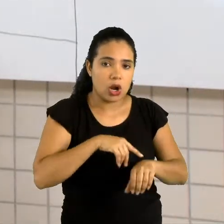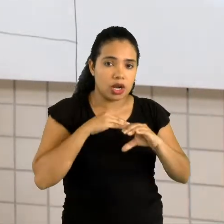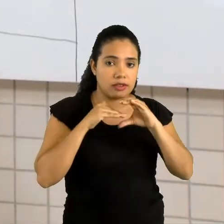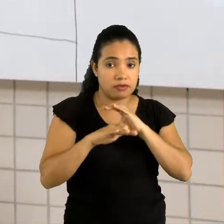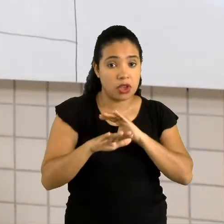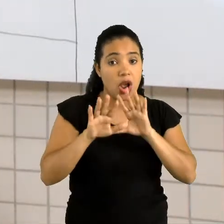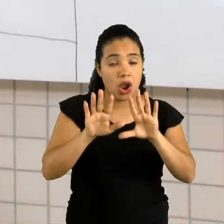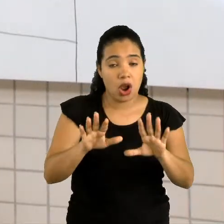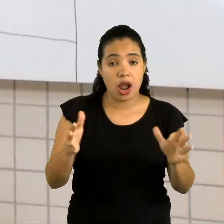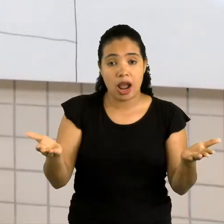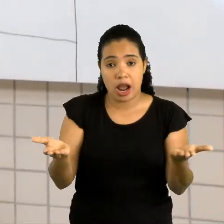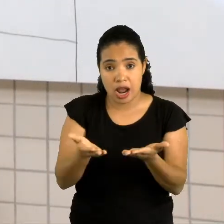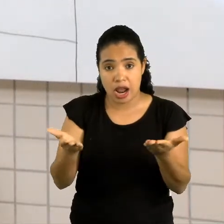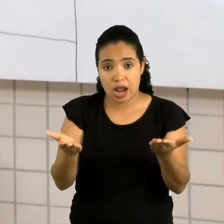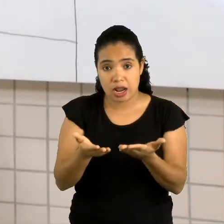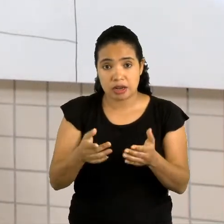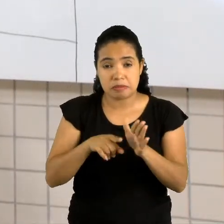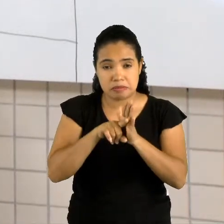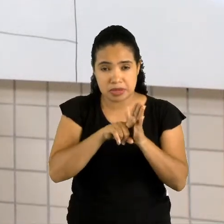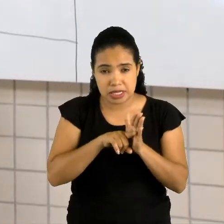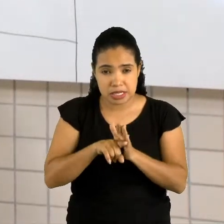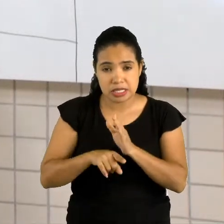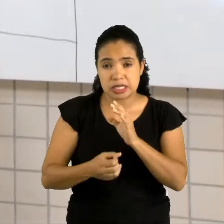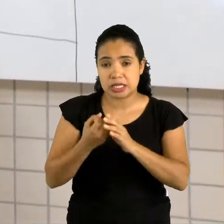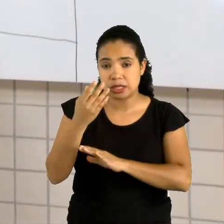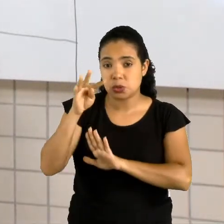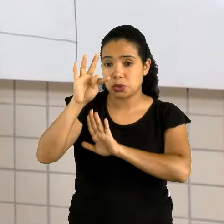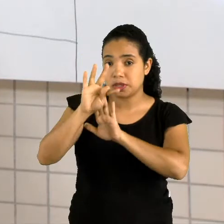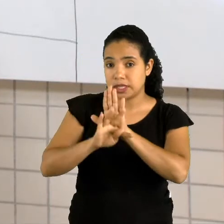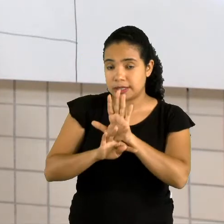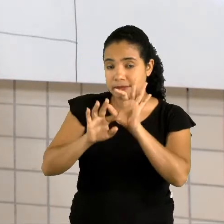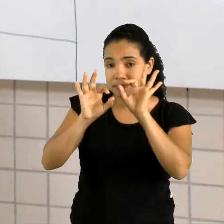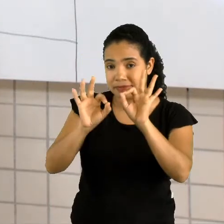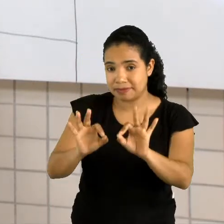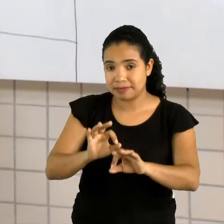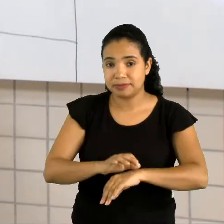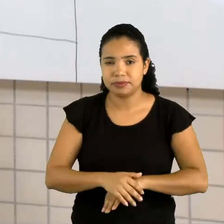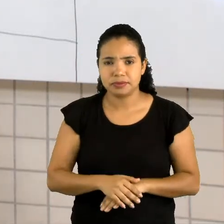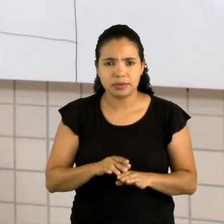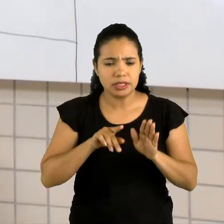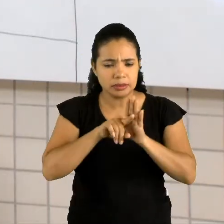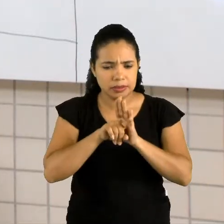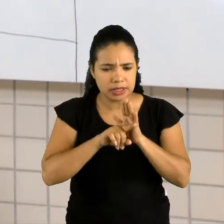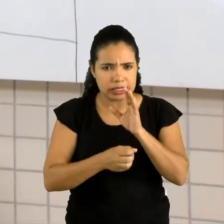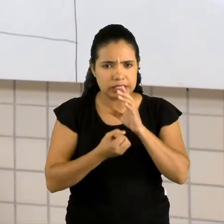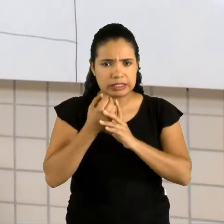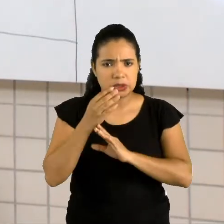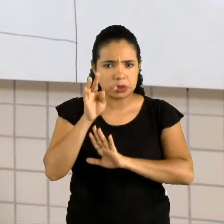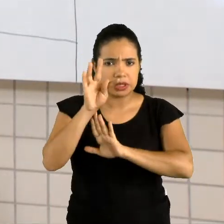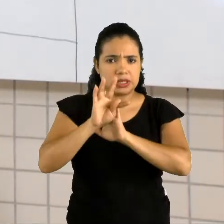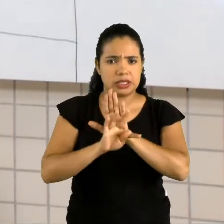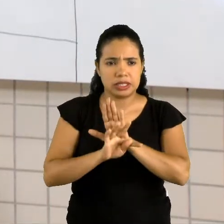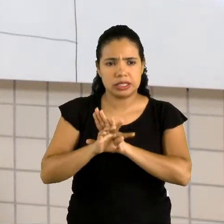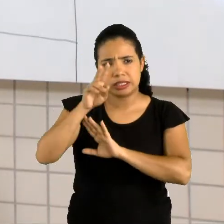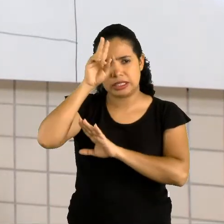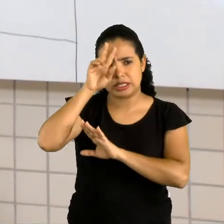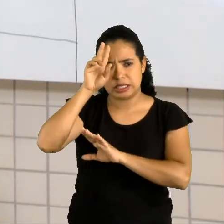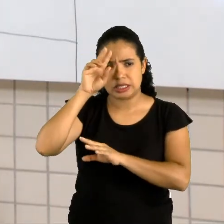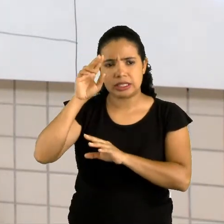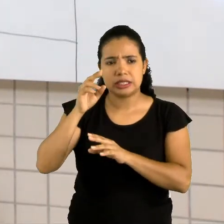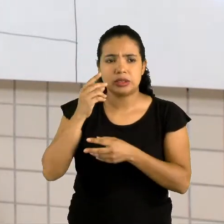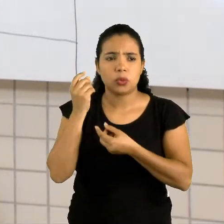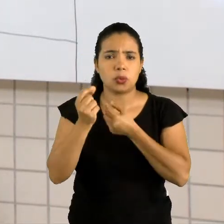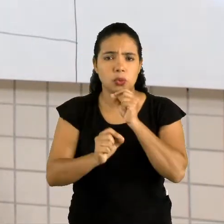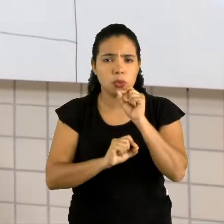Vamos falar agora, gente, estamos falando de pesquisa e produção de texto, certo? E pesquisa e produção de texto, a gente lembra de produção, a gente